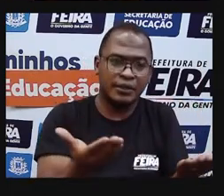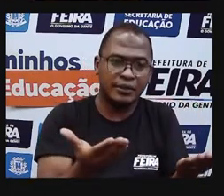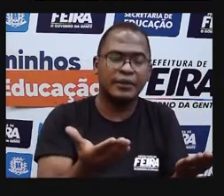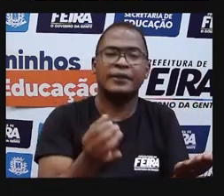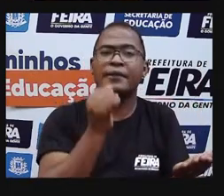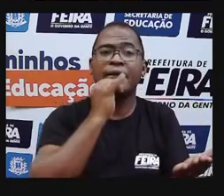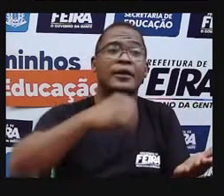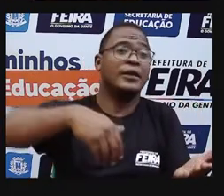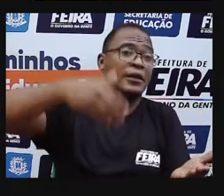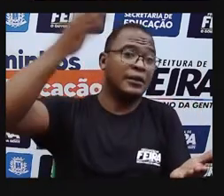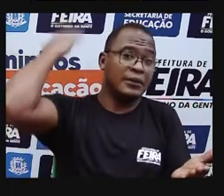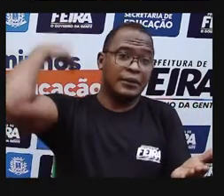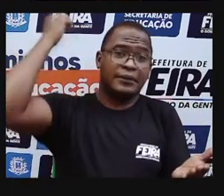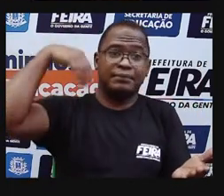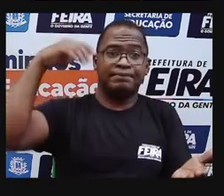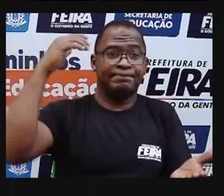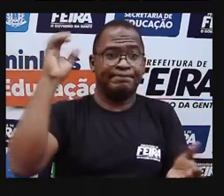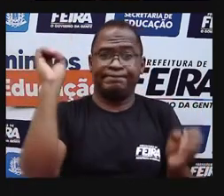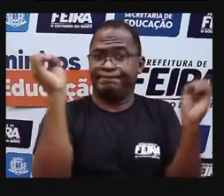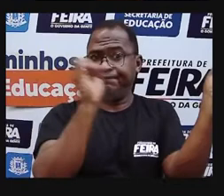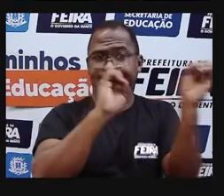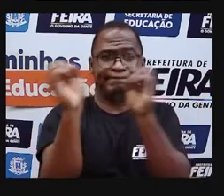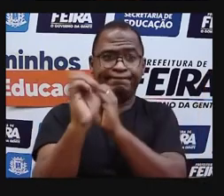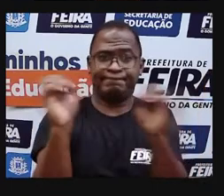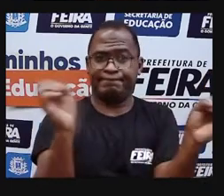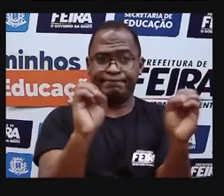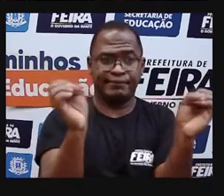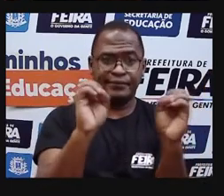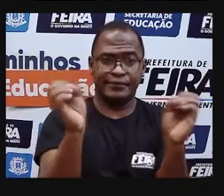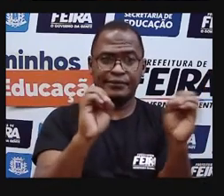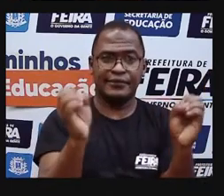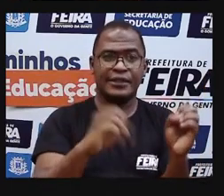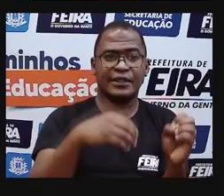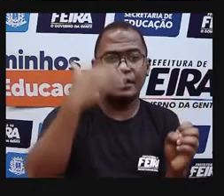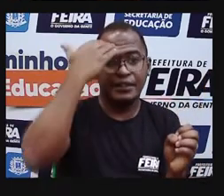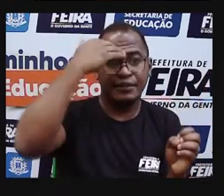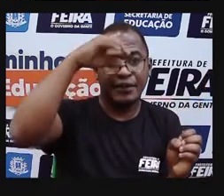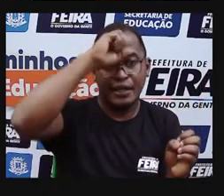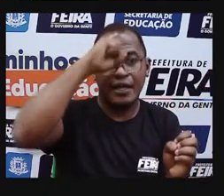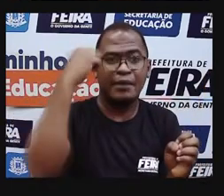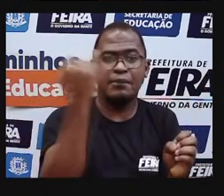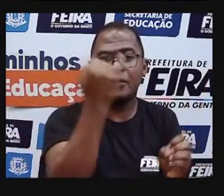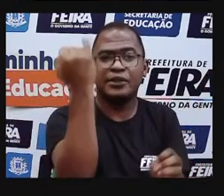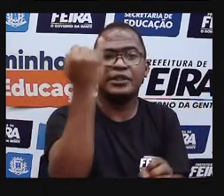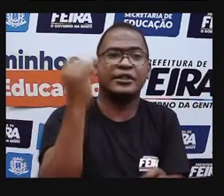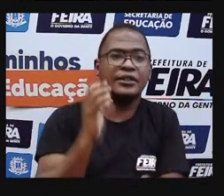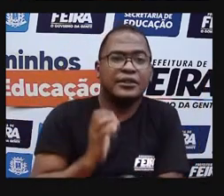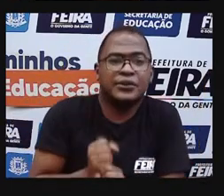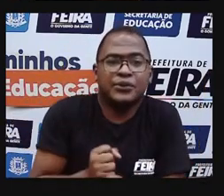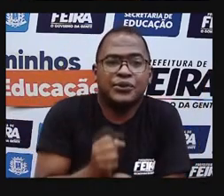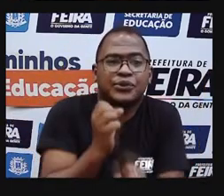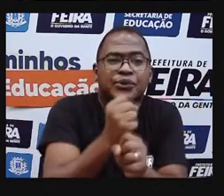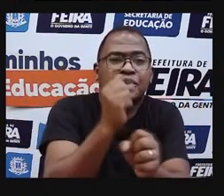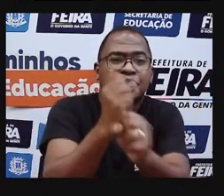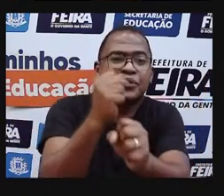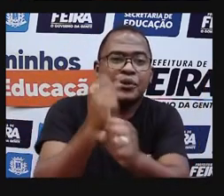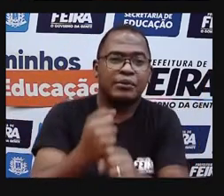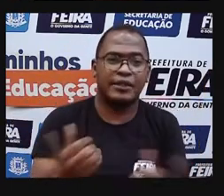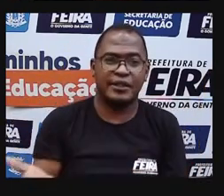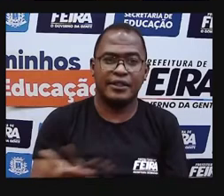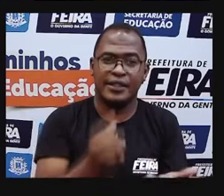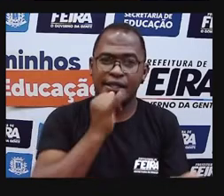esse conhecimento dos números que nós temos hoje, de que maneira eles começaram a construir as primeiras